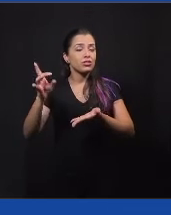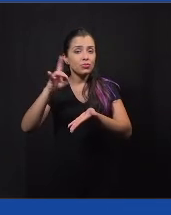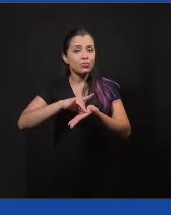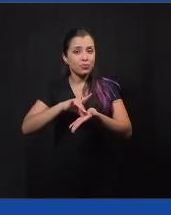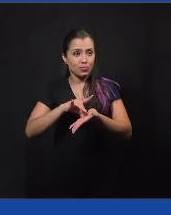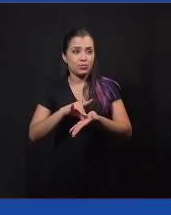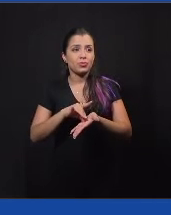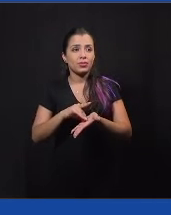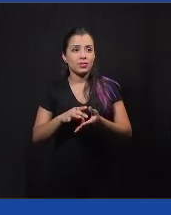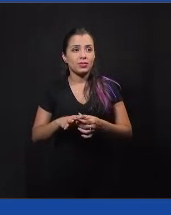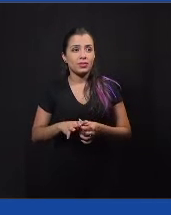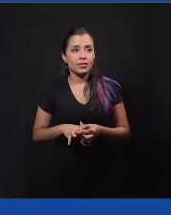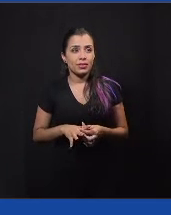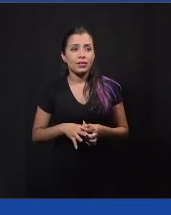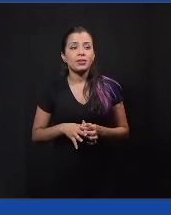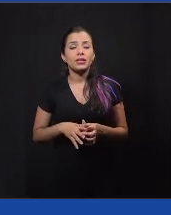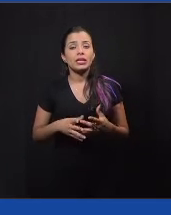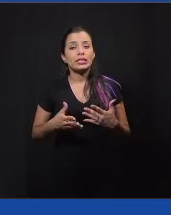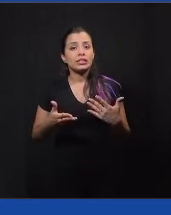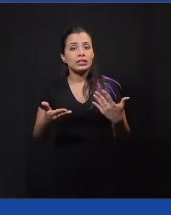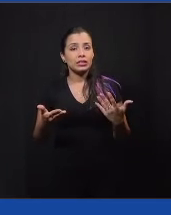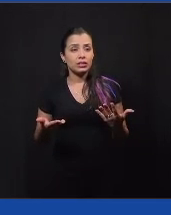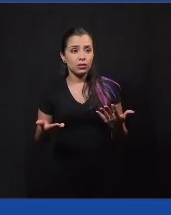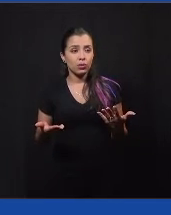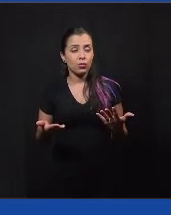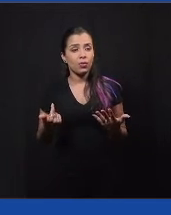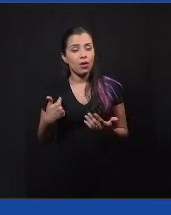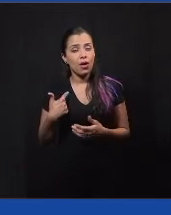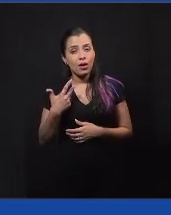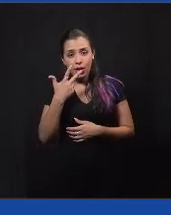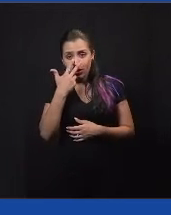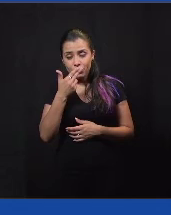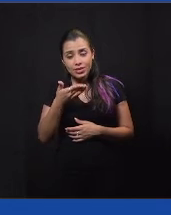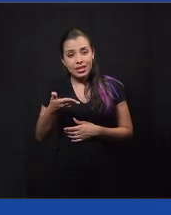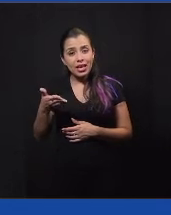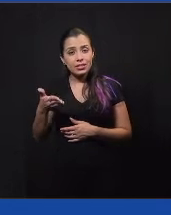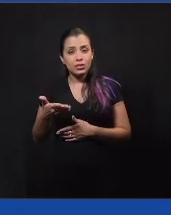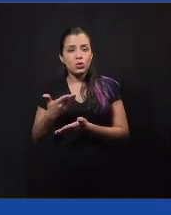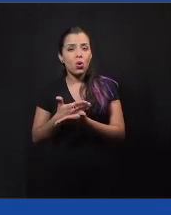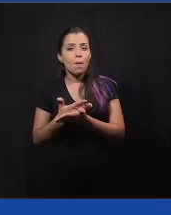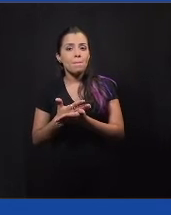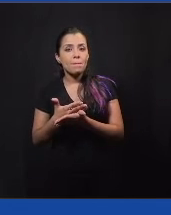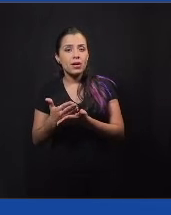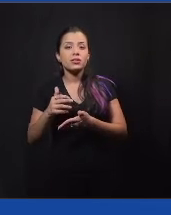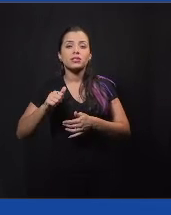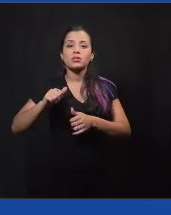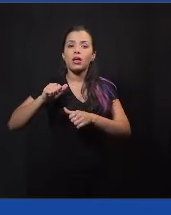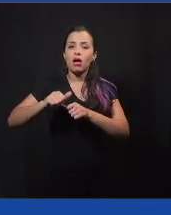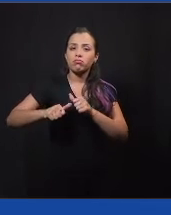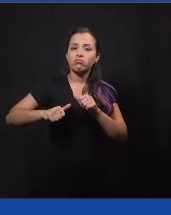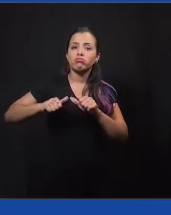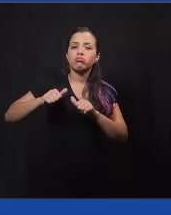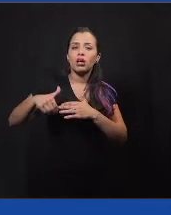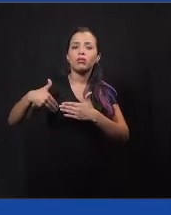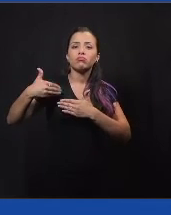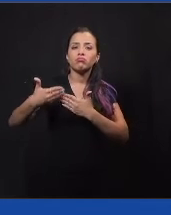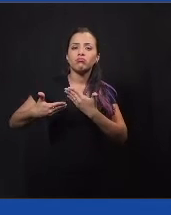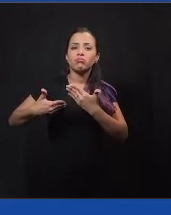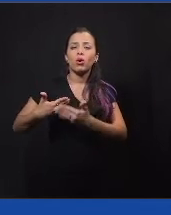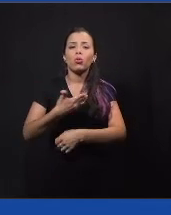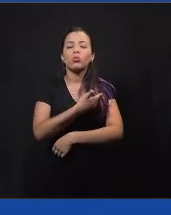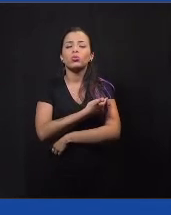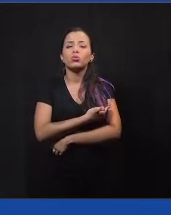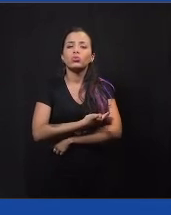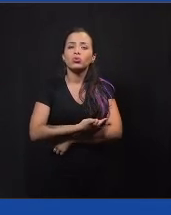complementam, né? Então, eu acho que é isso que começa a mudar um pouquinho no cotidiano do cidadão, que ele vai entendendo, ó, não estou